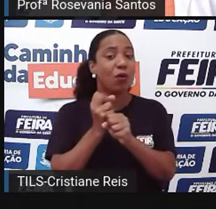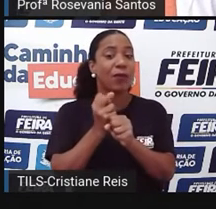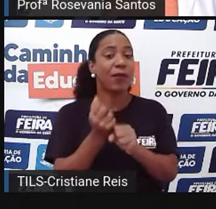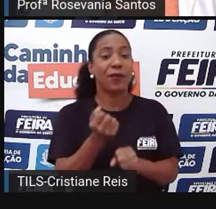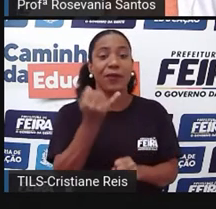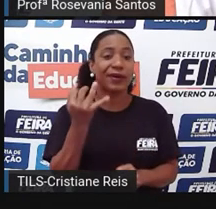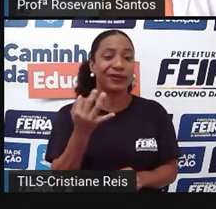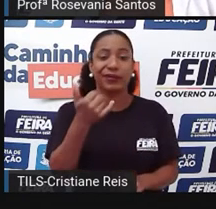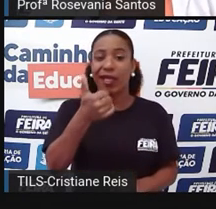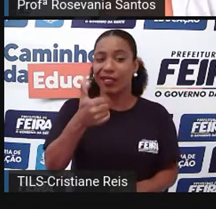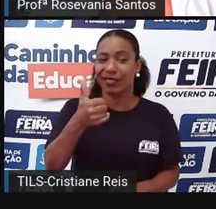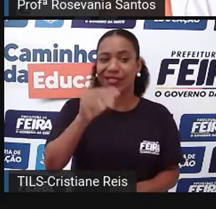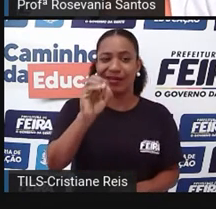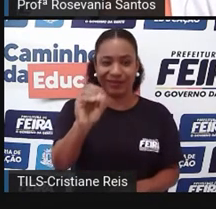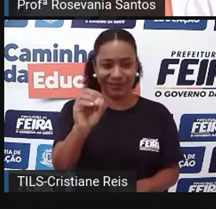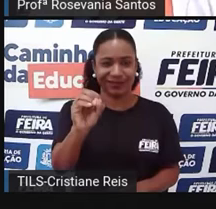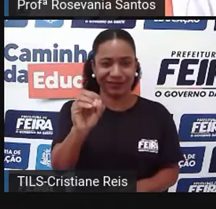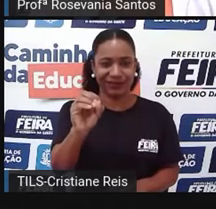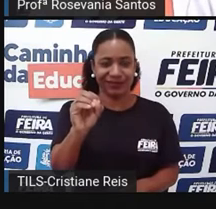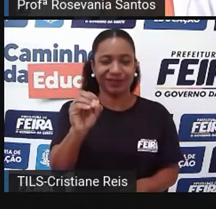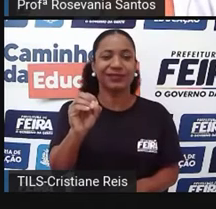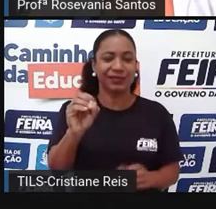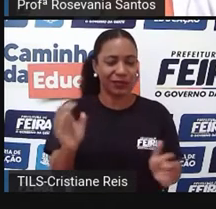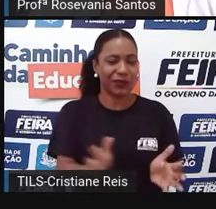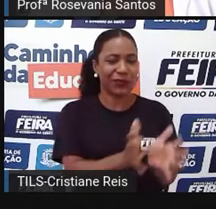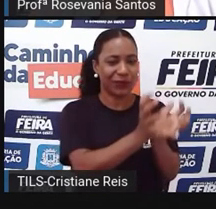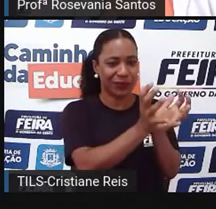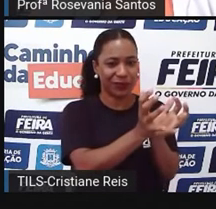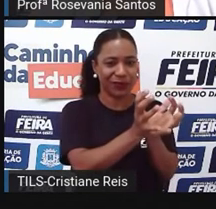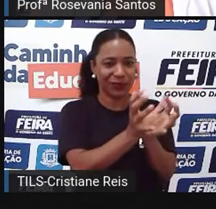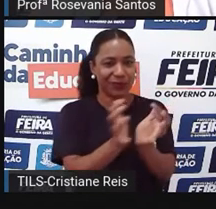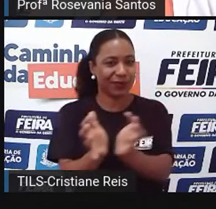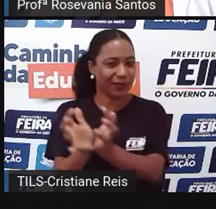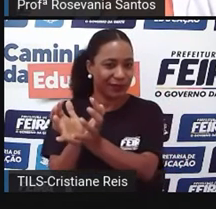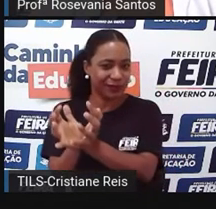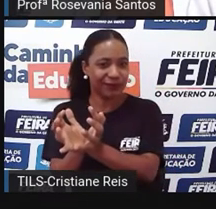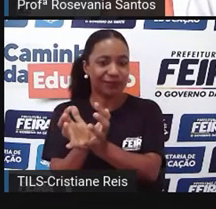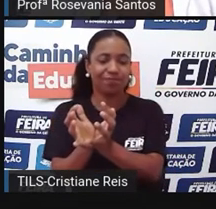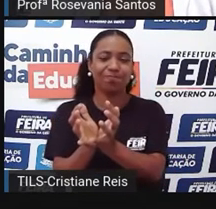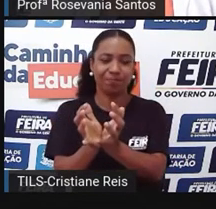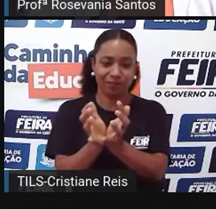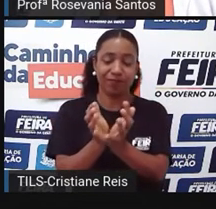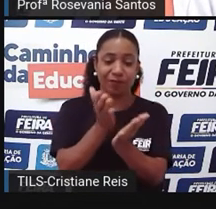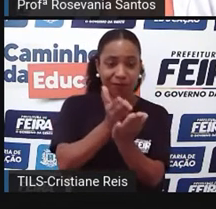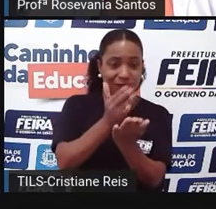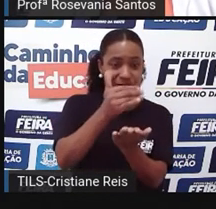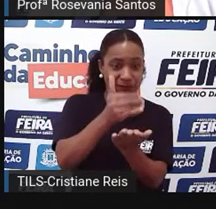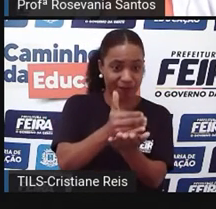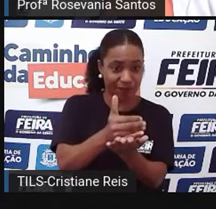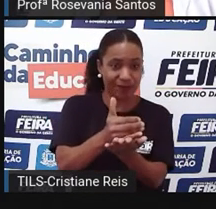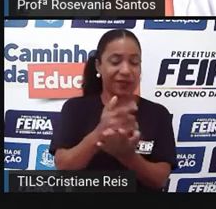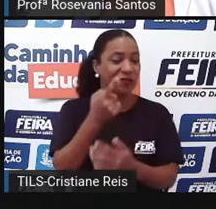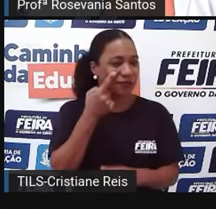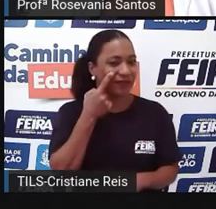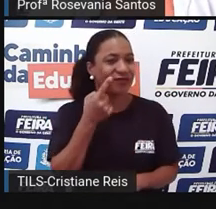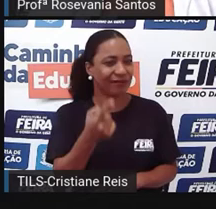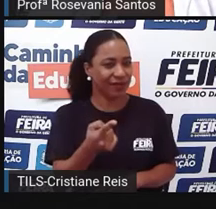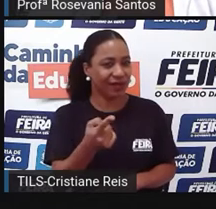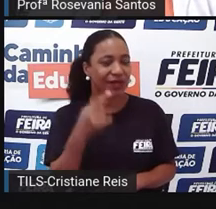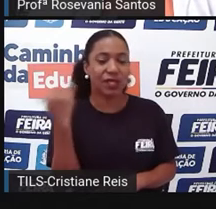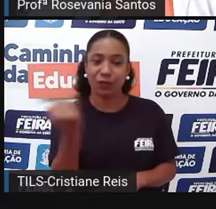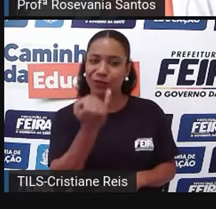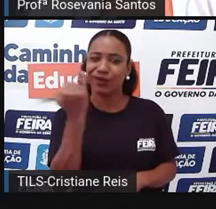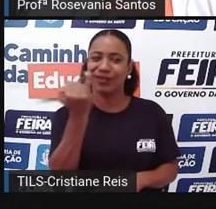aumentou de 7 para 10 classificações, então, ele já enxergou mais coisas. Percebam a importância, gente, da